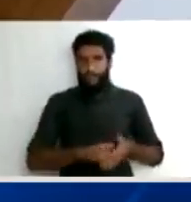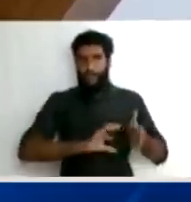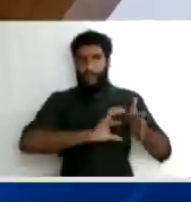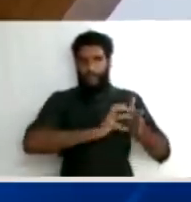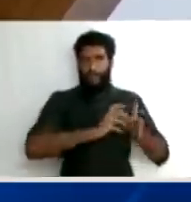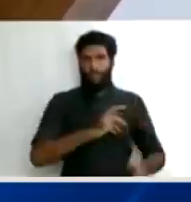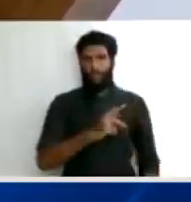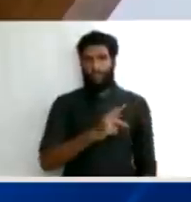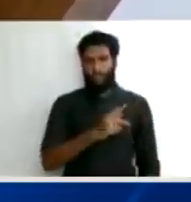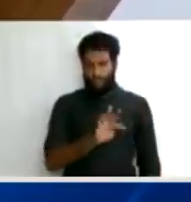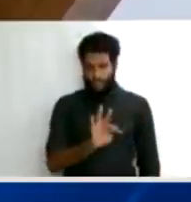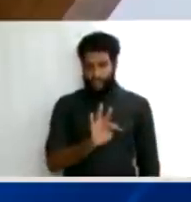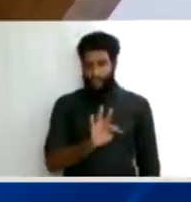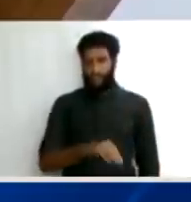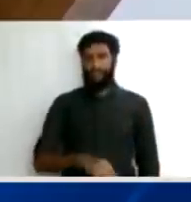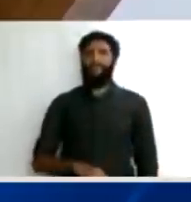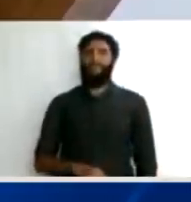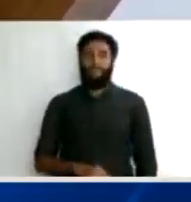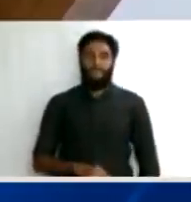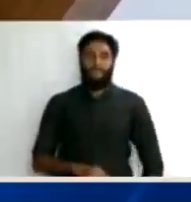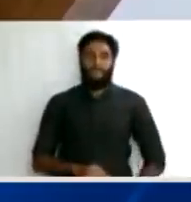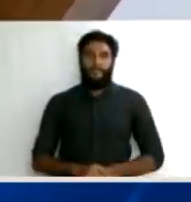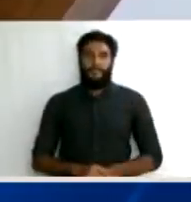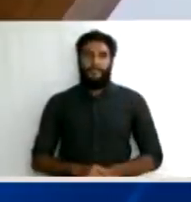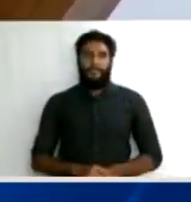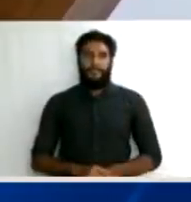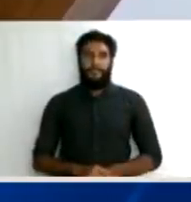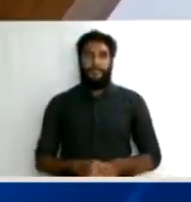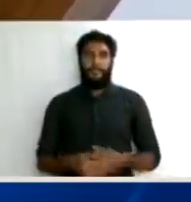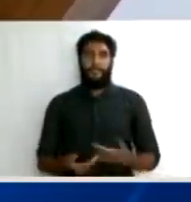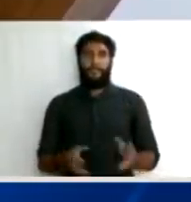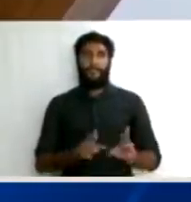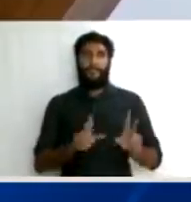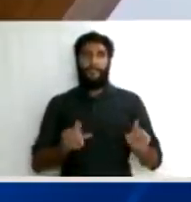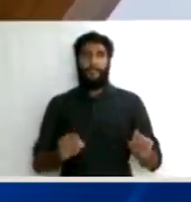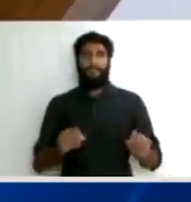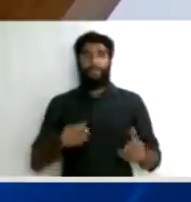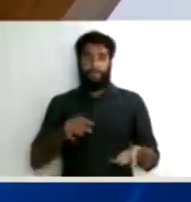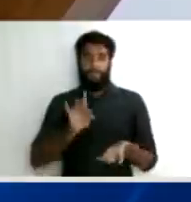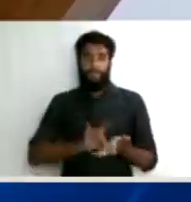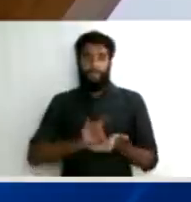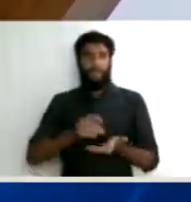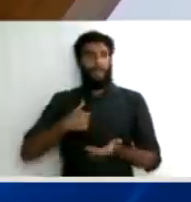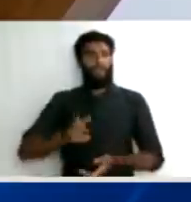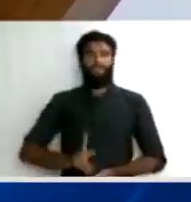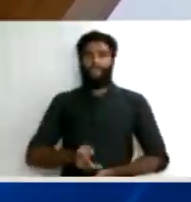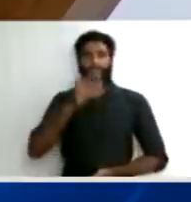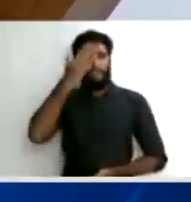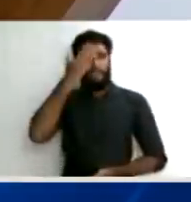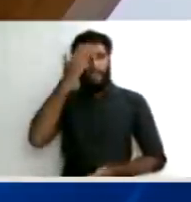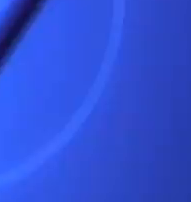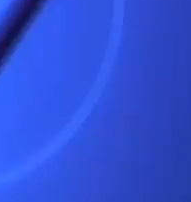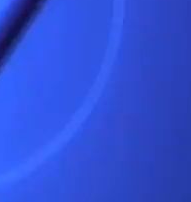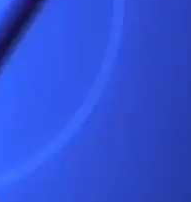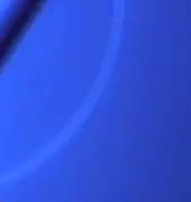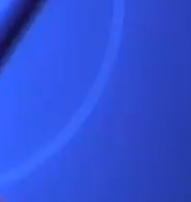todo esse tempo que eu atuo na área, principalmente na área criminal. Mas muita insegurança